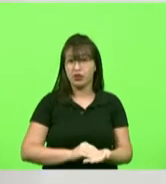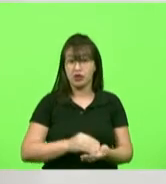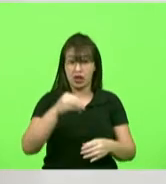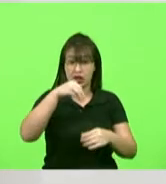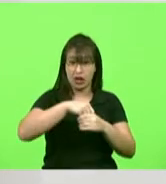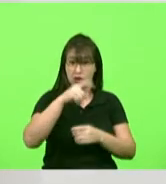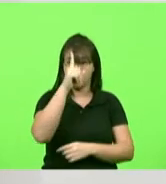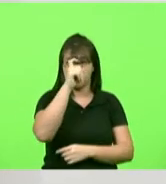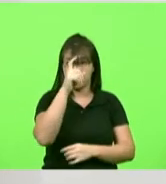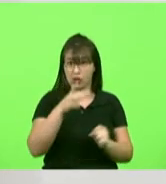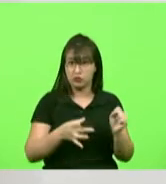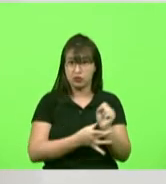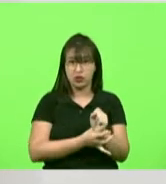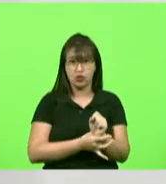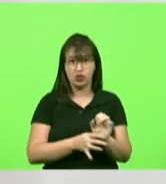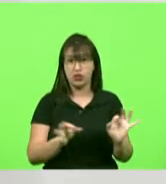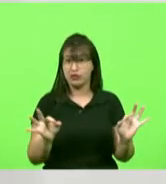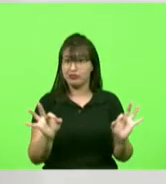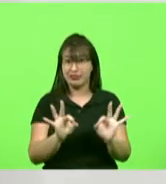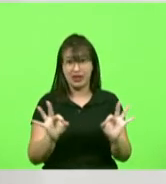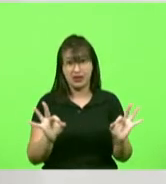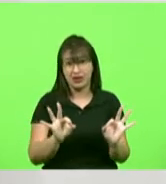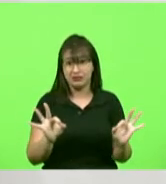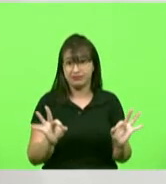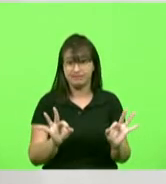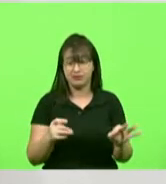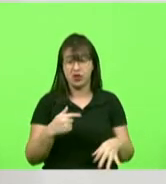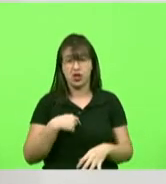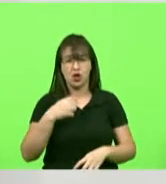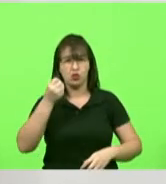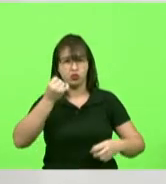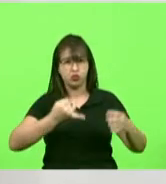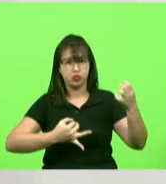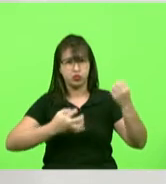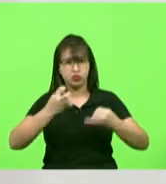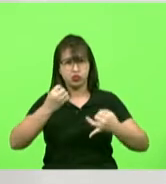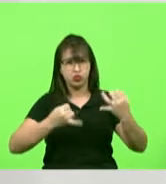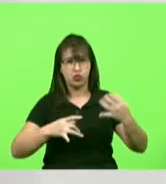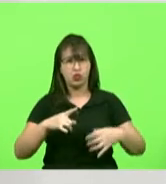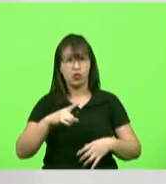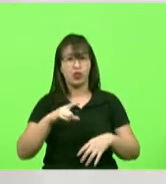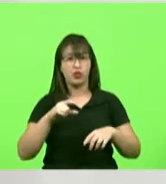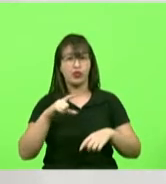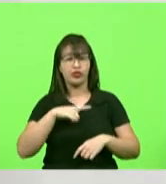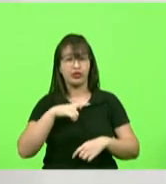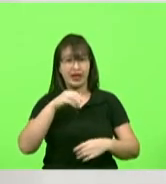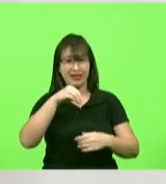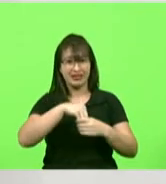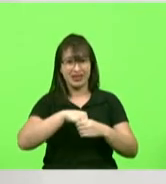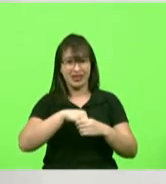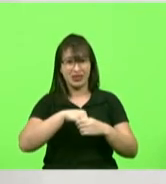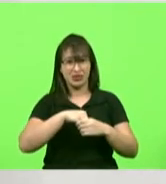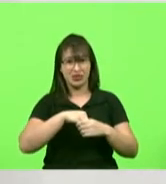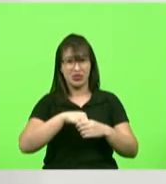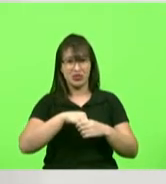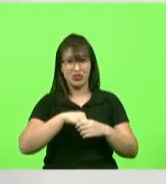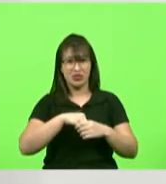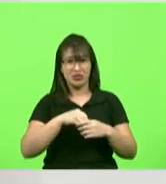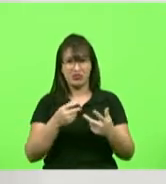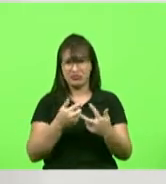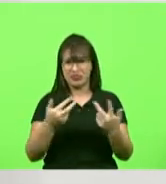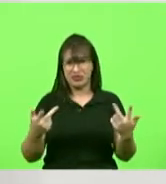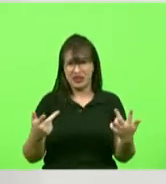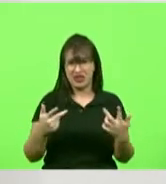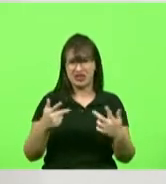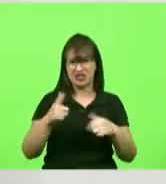hospital sempre batindo essa tecla quando eu falo da saturação viral por isso que o hospital é o lugar mais fácil de você contrair